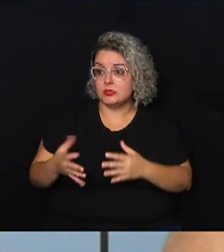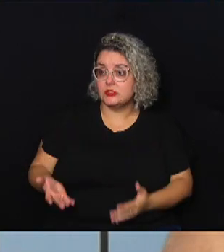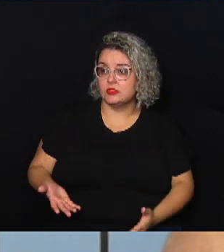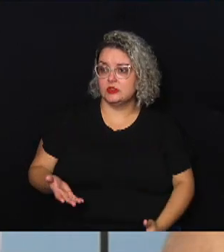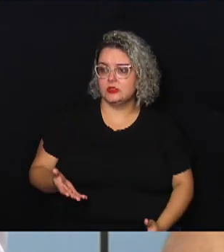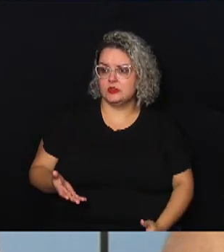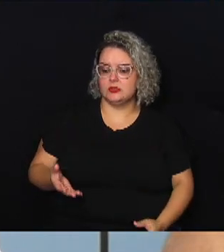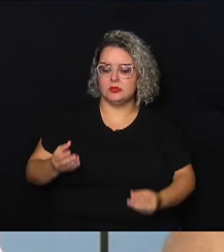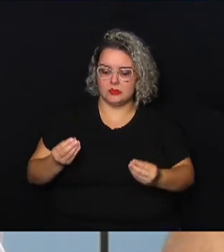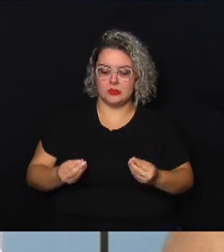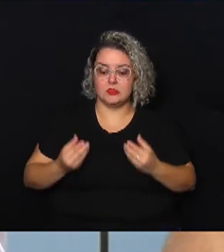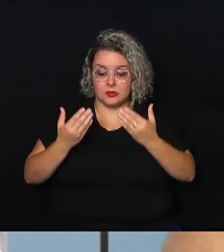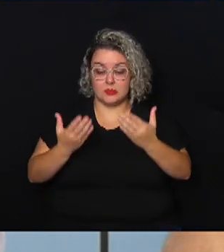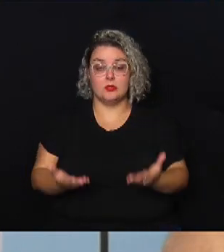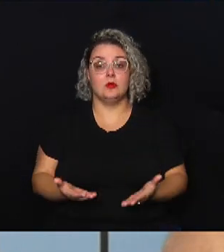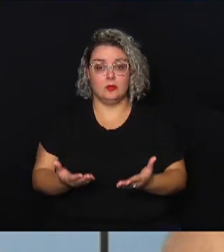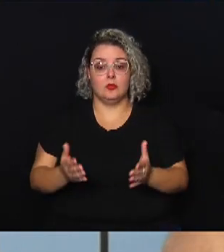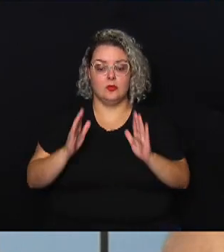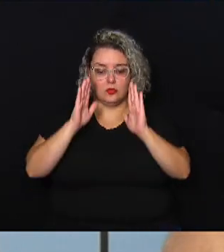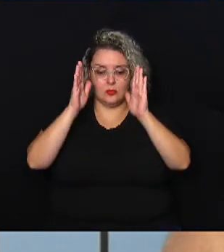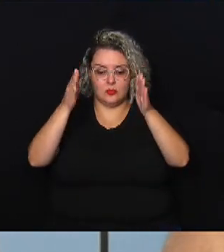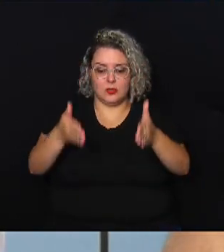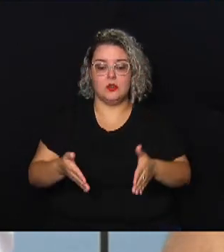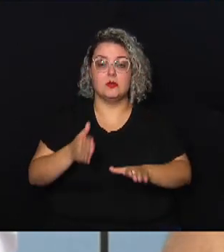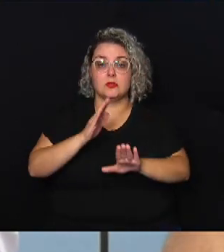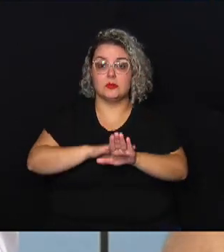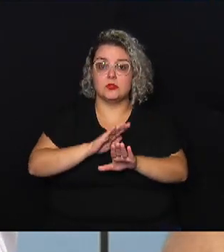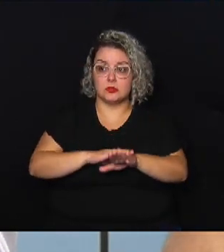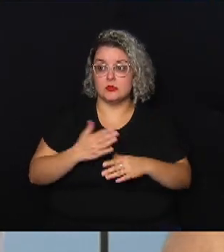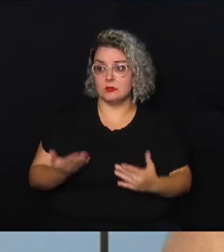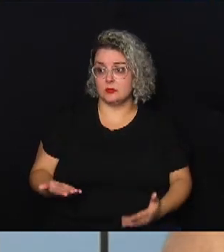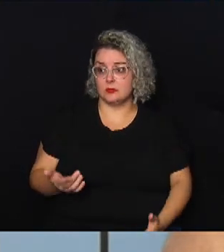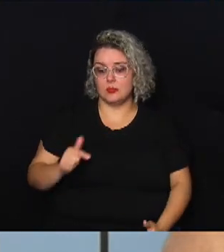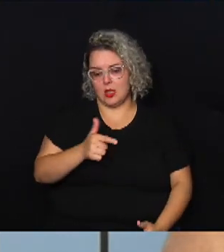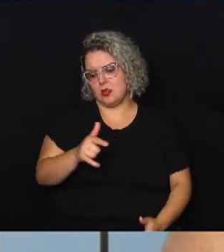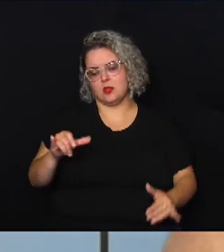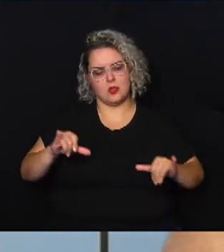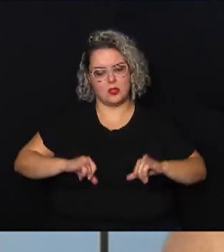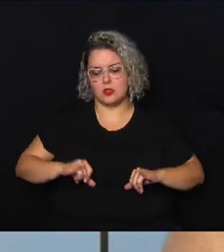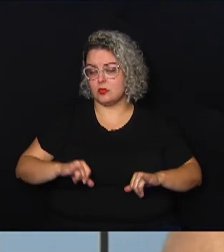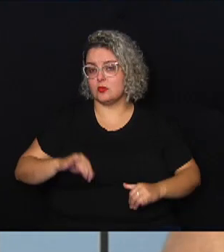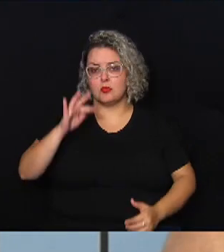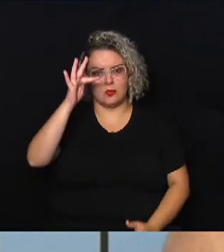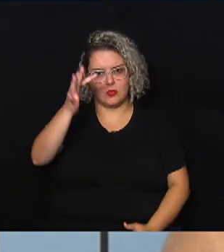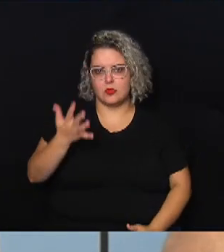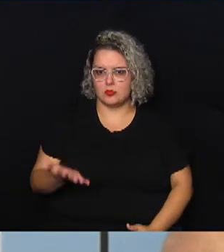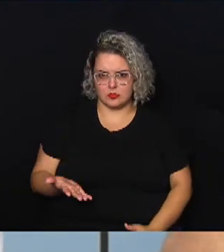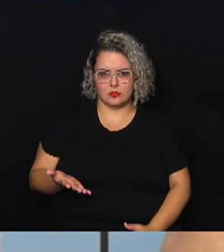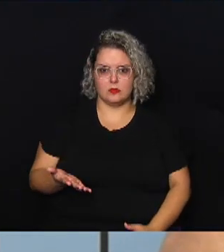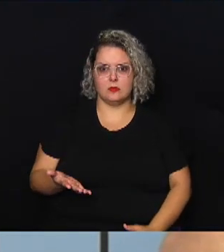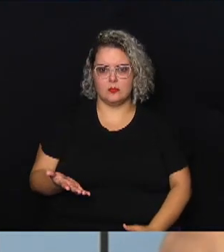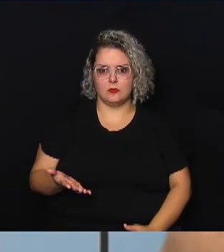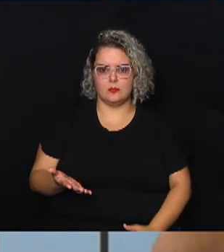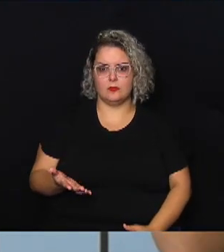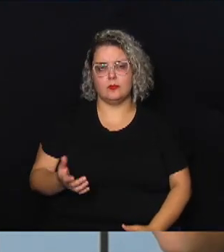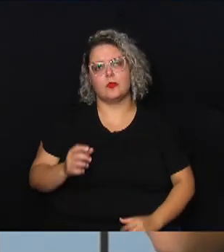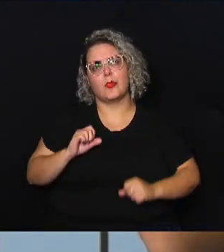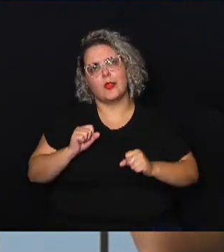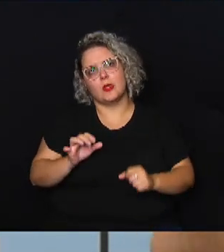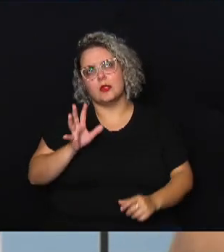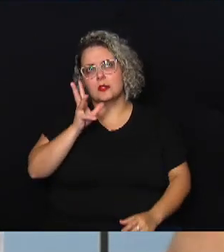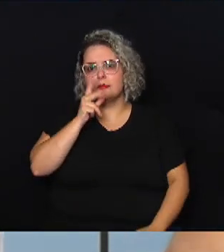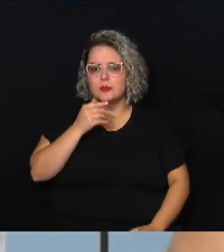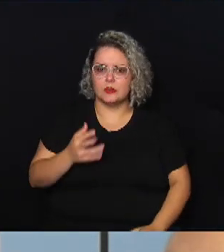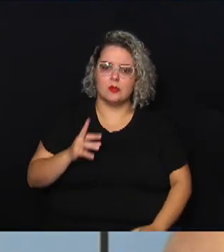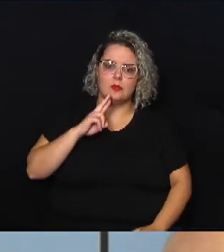colocar realmente foco nessas ações pra que a gente não sofra futuramente pode ser que leve até mais um tempo pode ser que a gente tenha um resultado